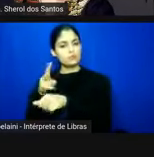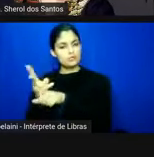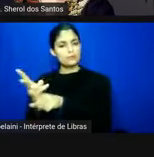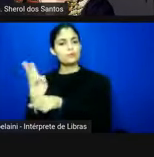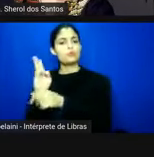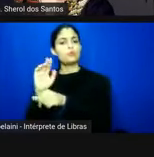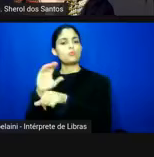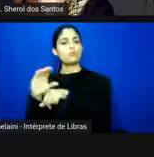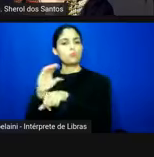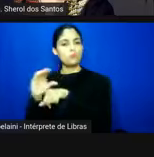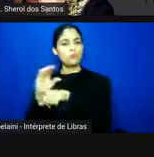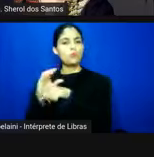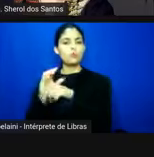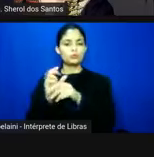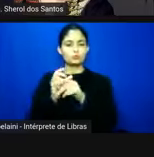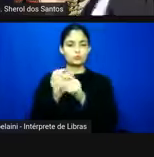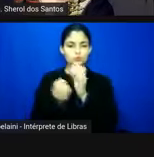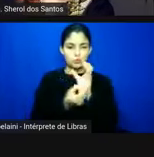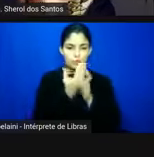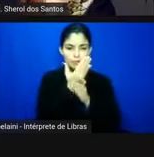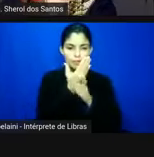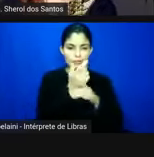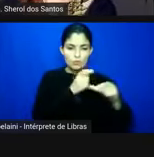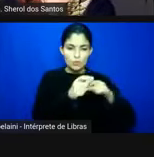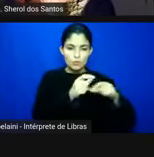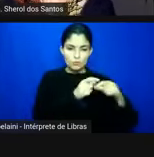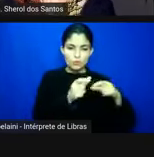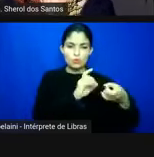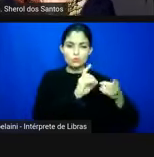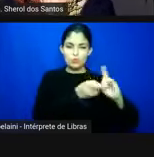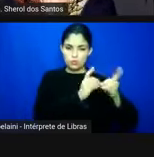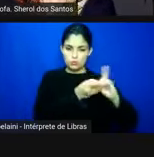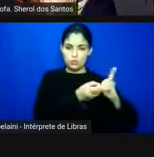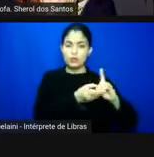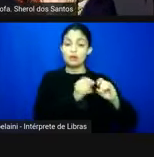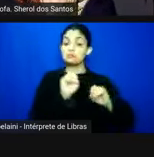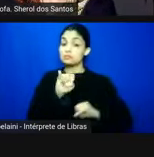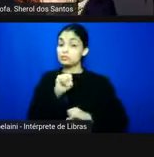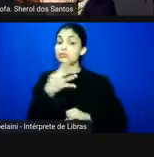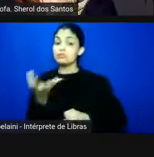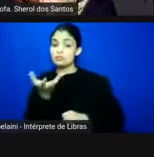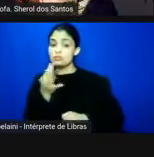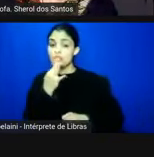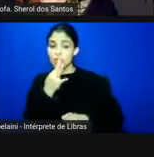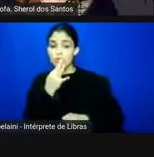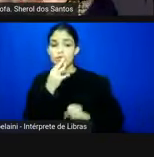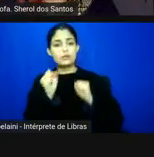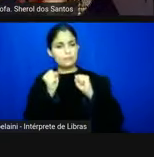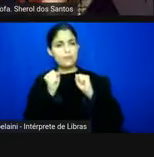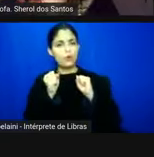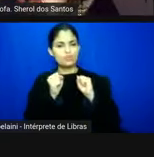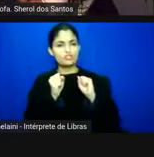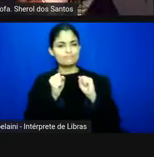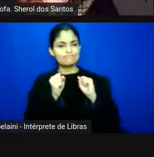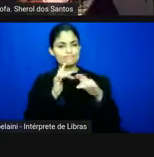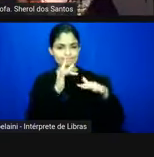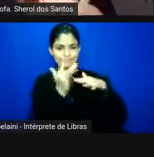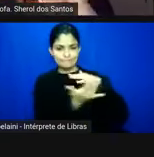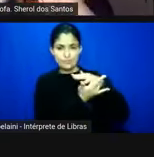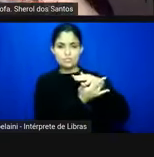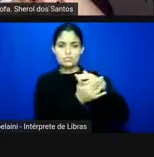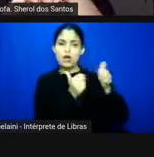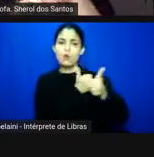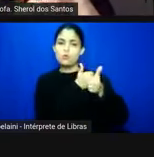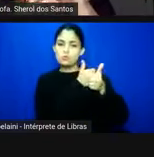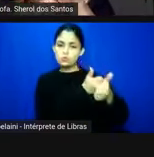didásticos, e outras várias atividades que quem quiser conhecer, acompanhar mais, pode seguir as nossas redes sociais. A